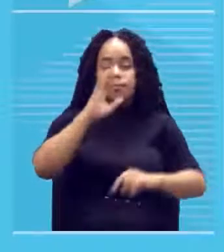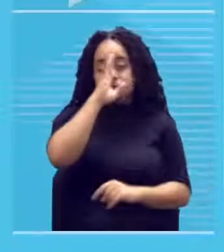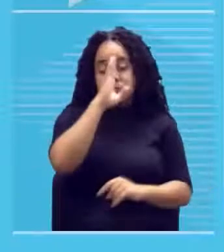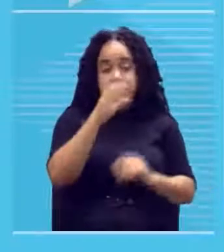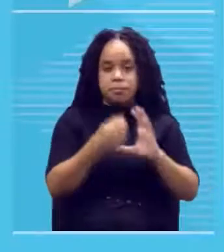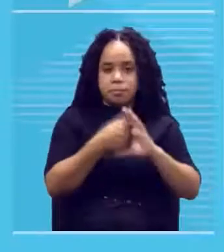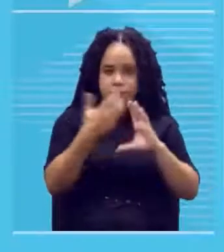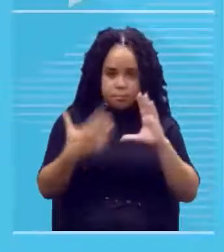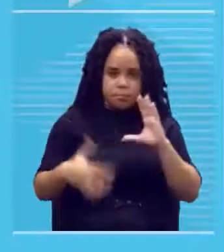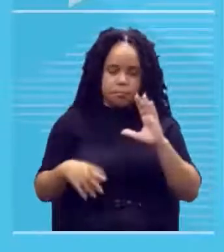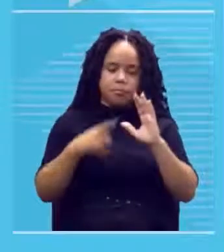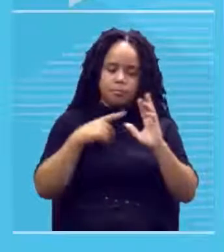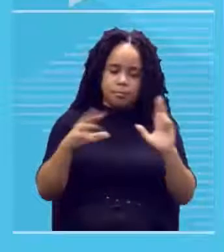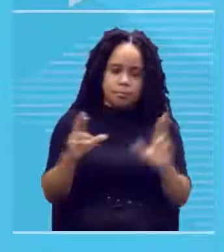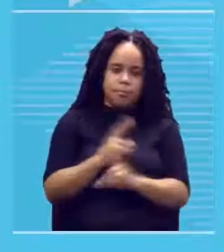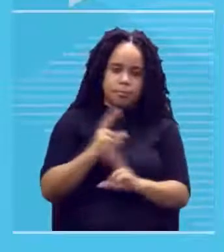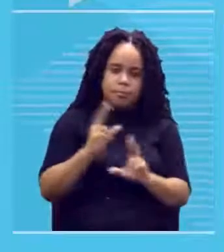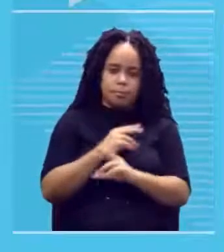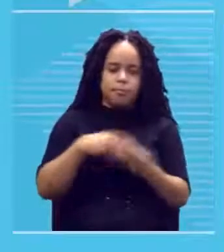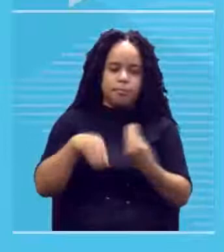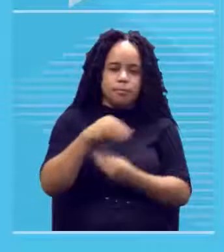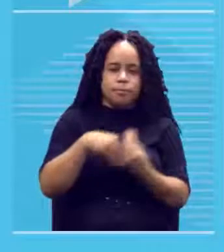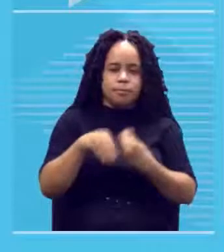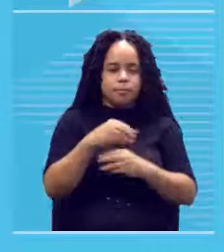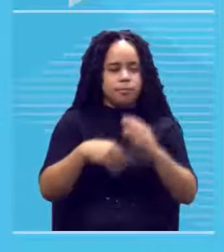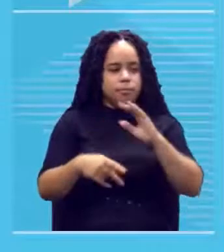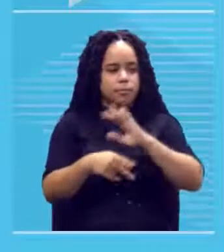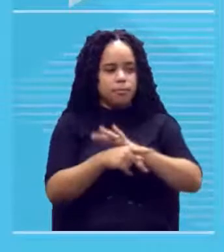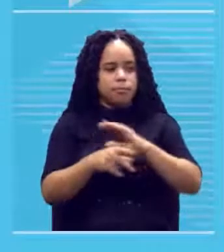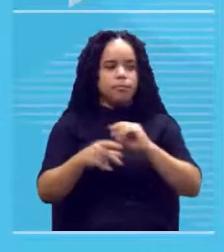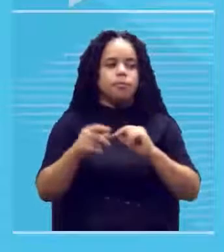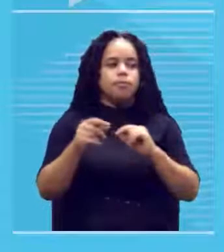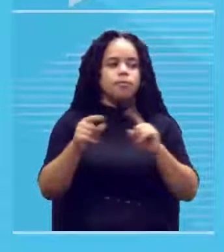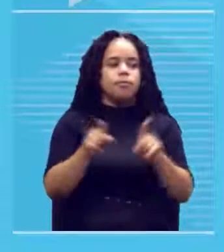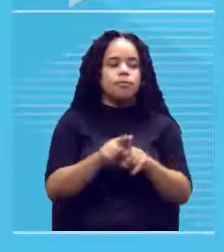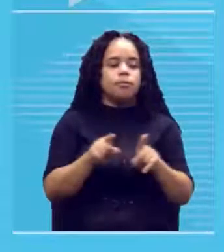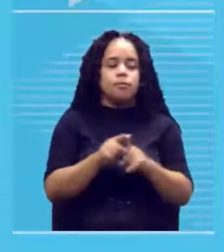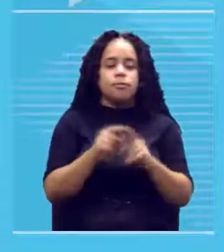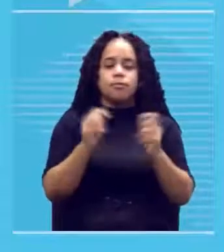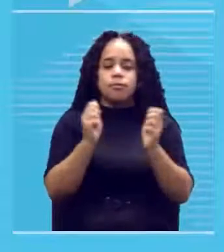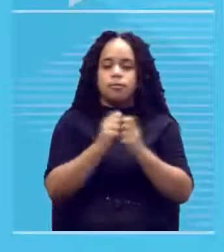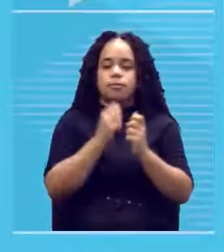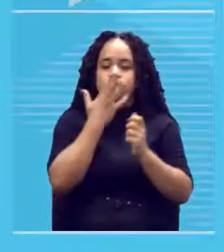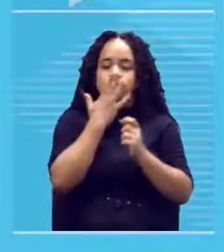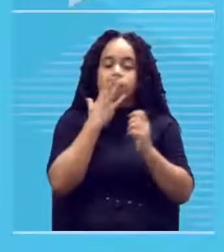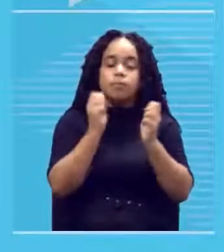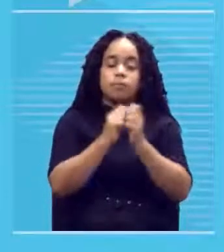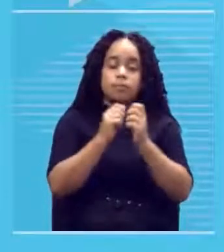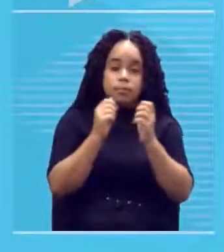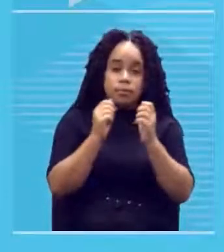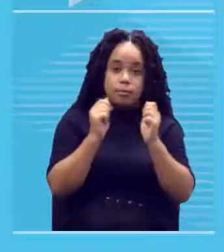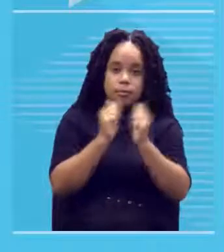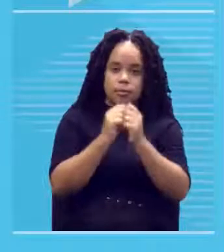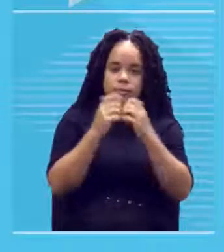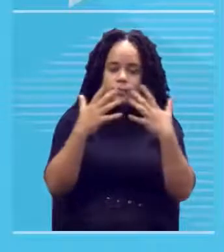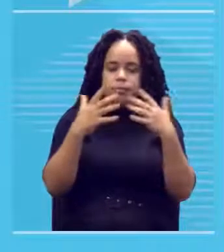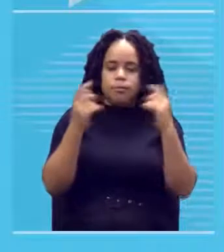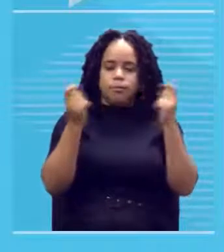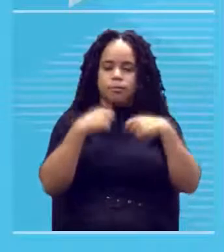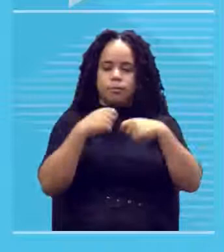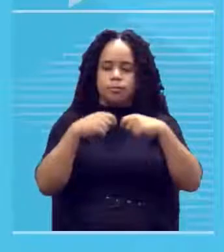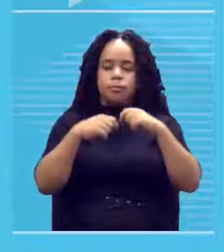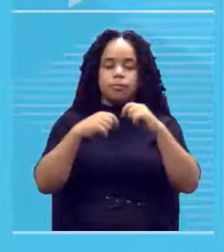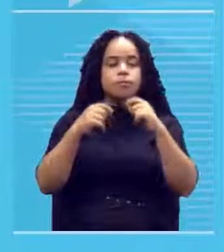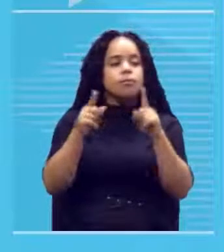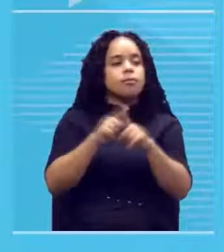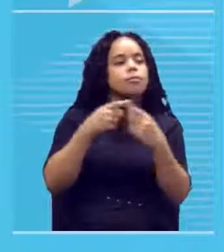característica diz respeito a mistura cromática e o brilho conferindo acabamento excepcional além da